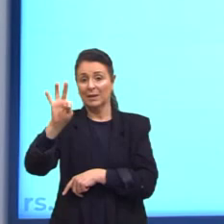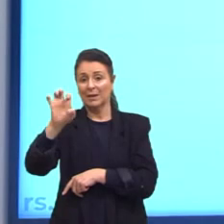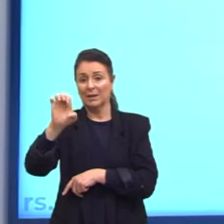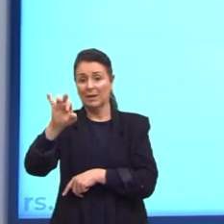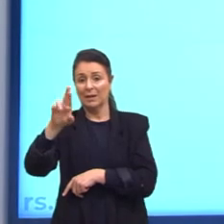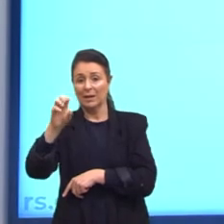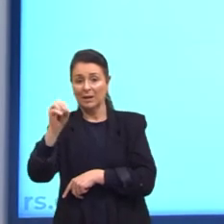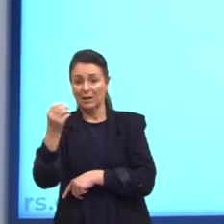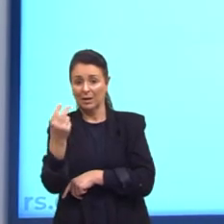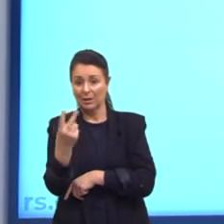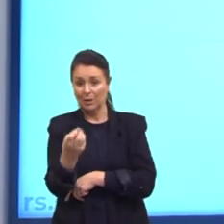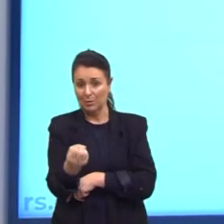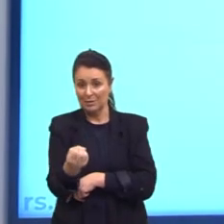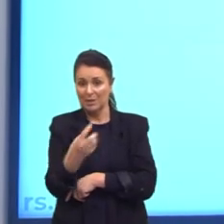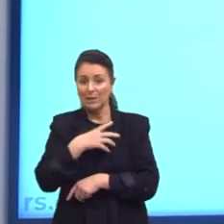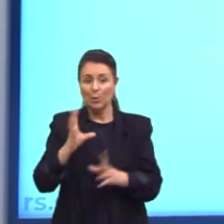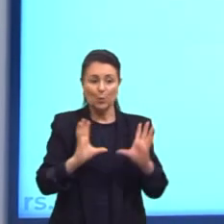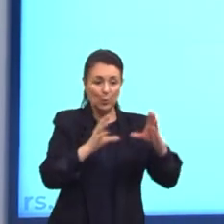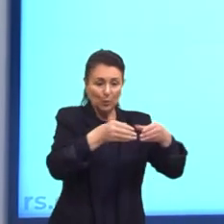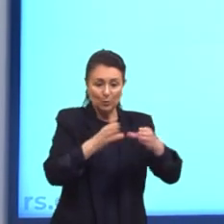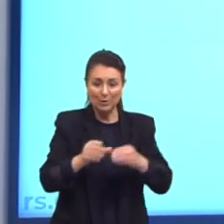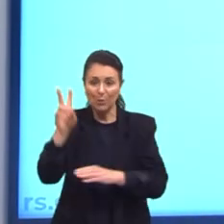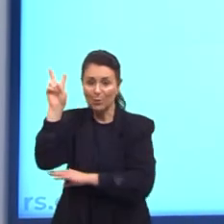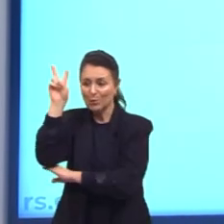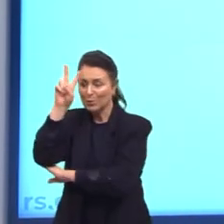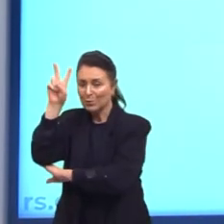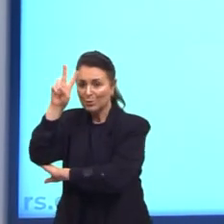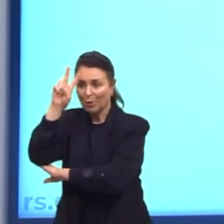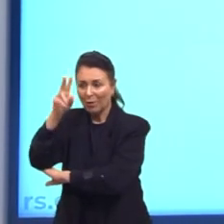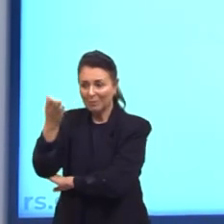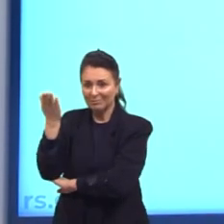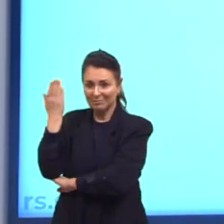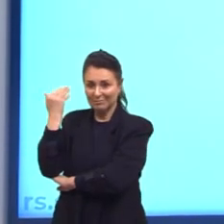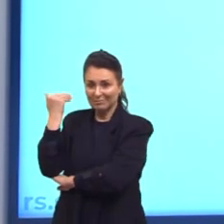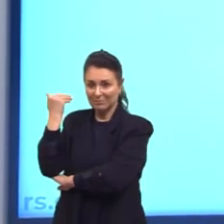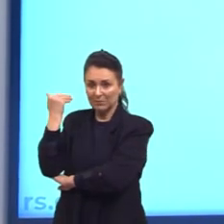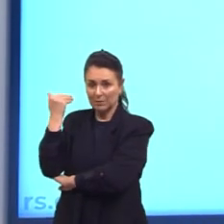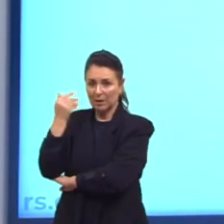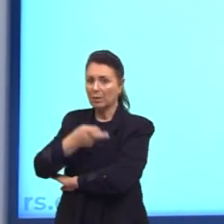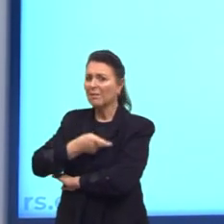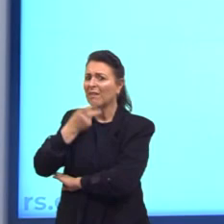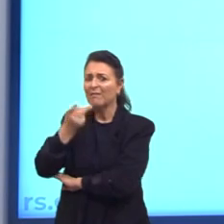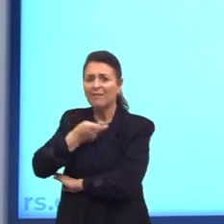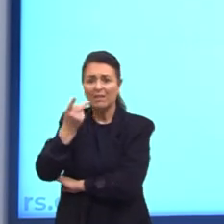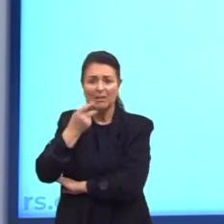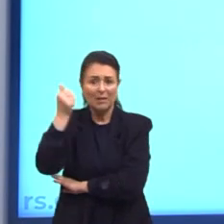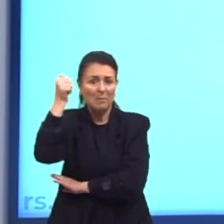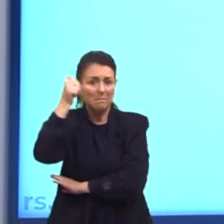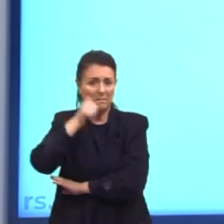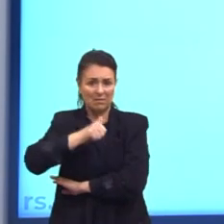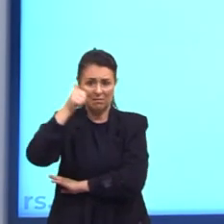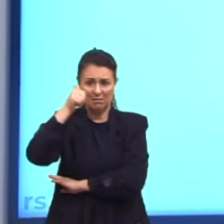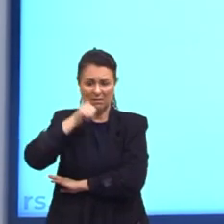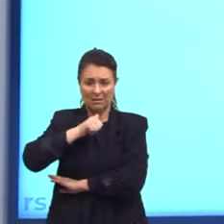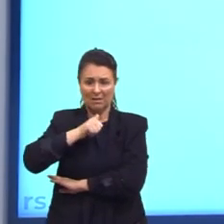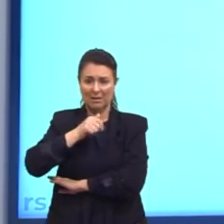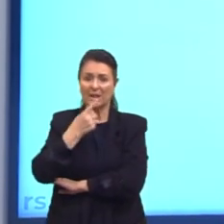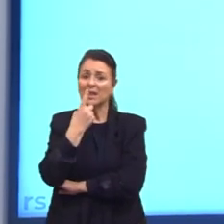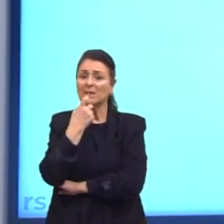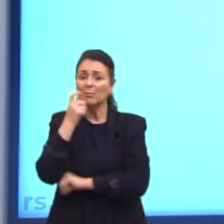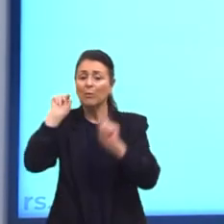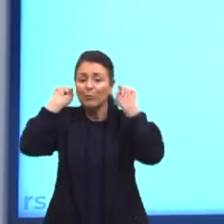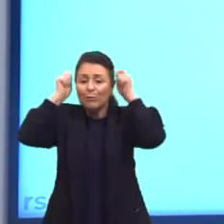aqui não é a Chapeuzinho. A gente não está falando da Chapeuzinho, menina que sai dessa floresta.